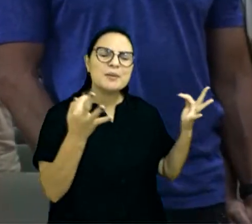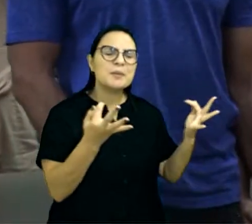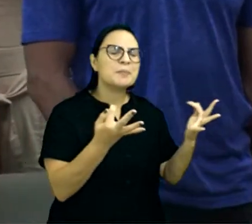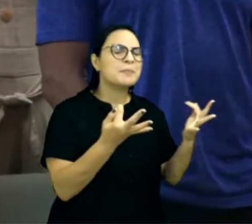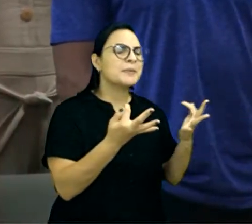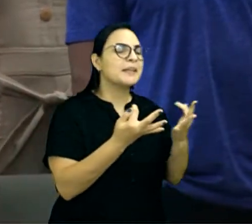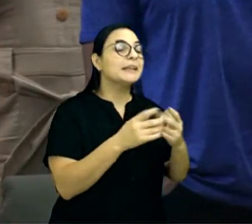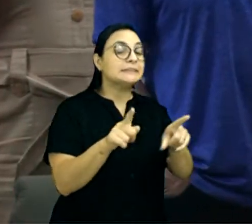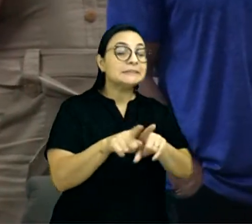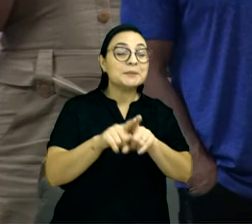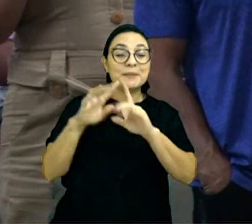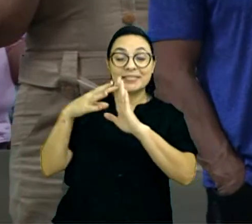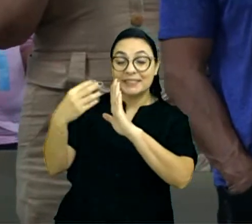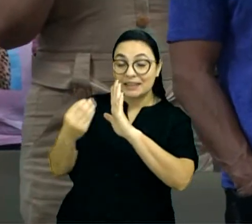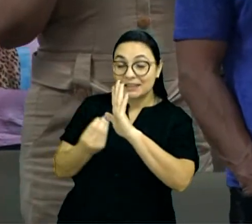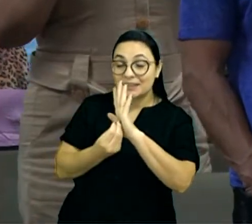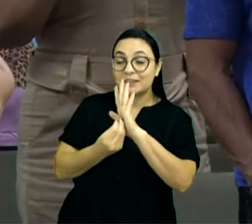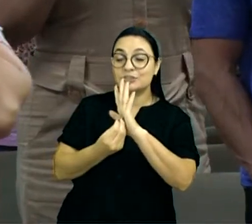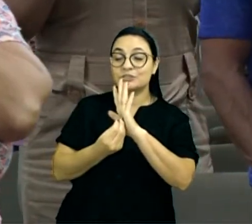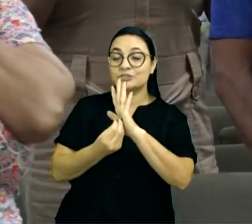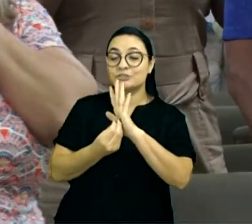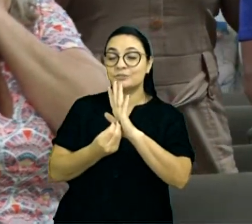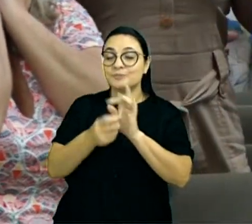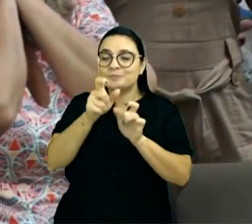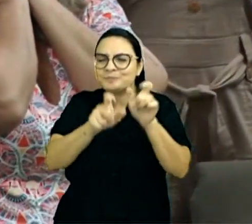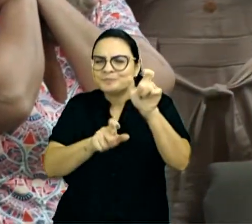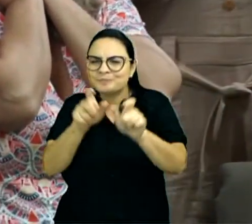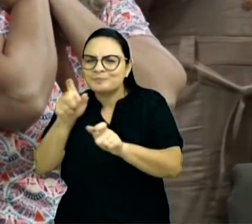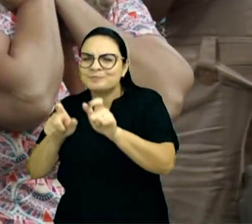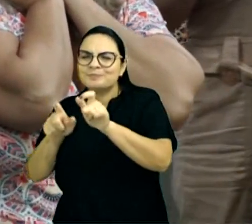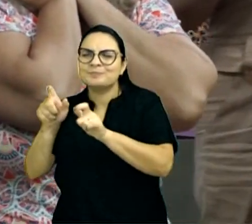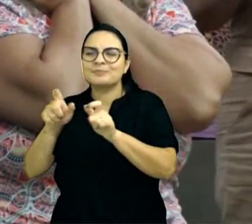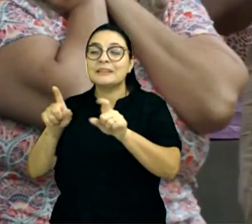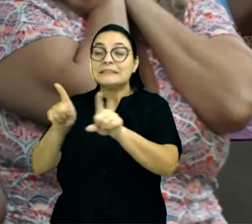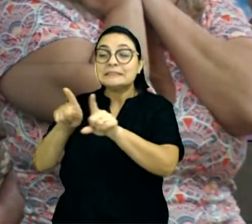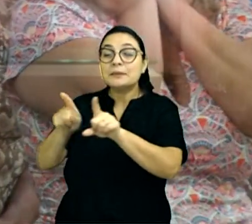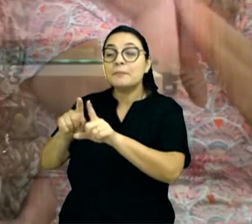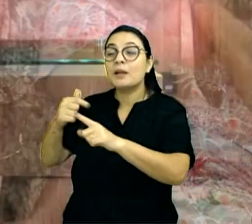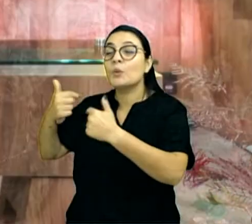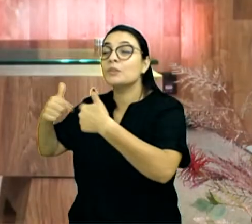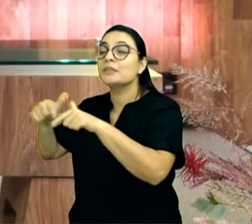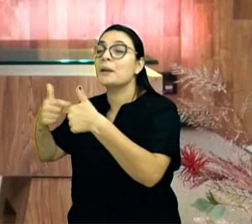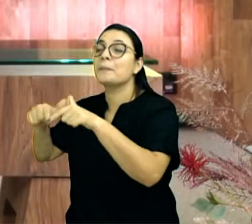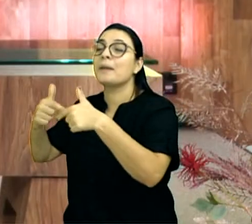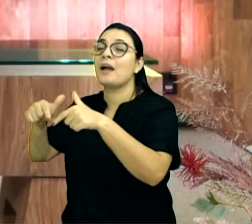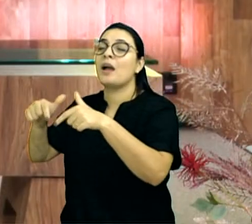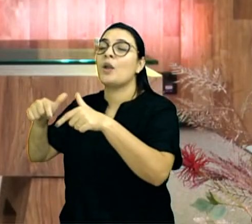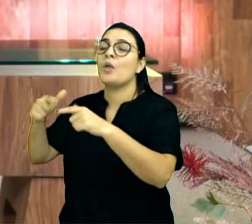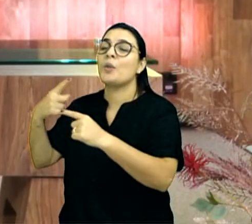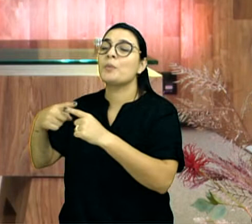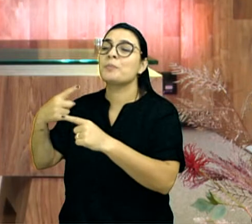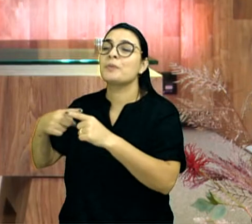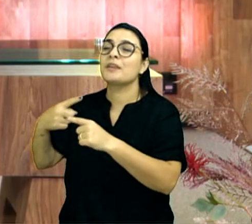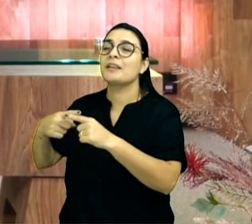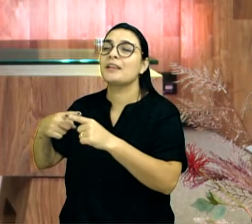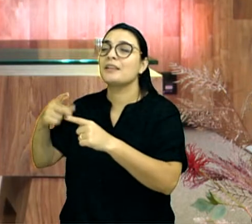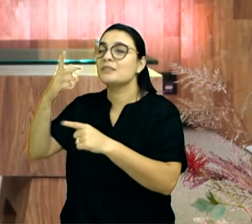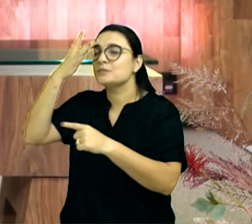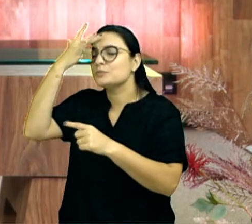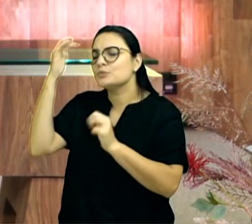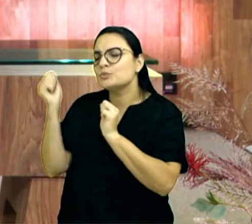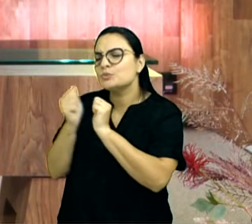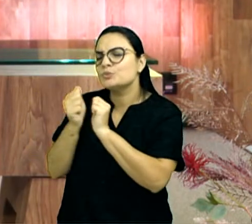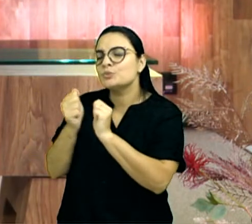a família de Deus, com a igreja, servos Senhor, no trabalho, para aqueles que estão, junto conosco,